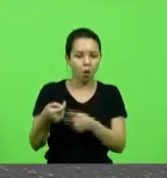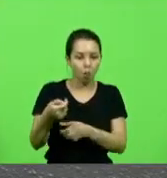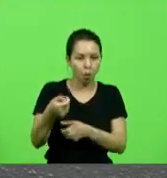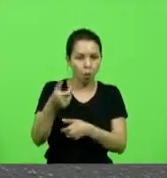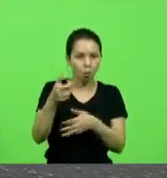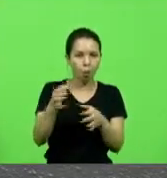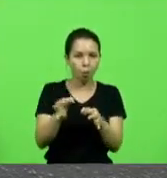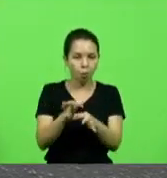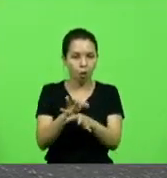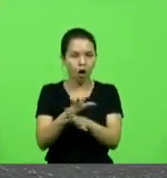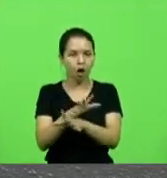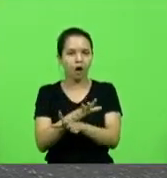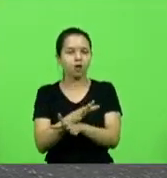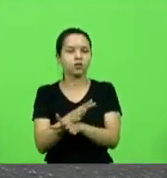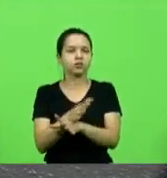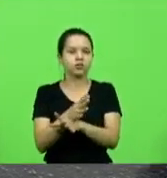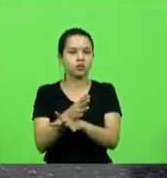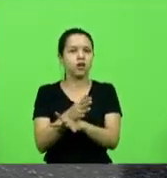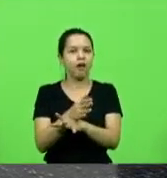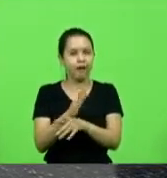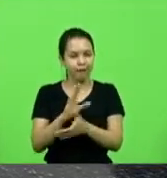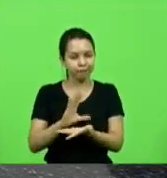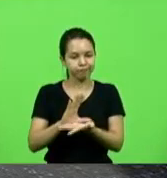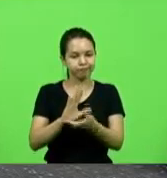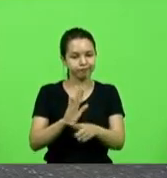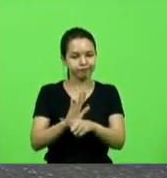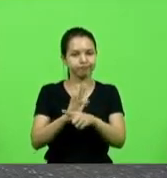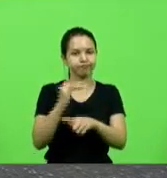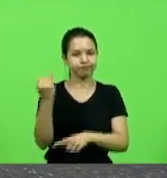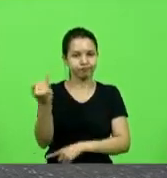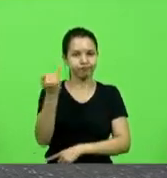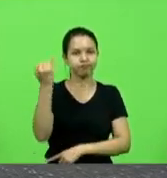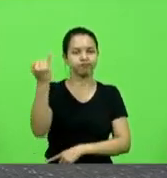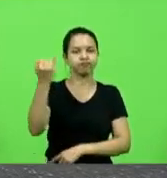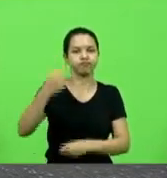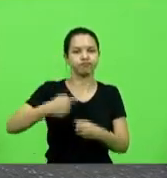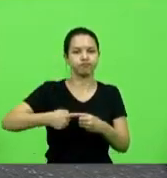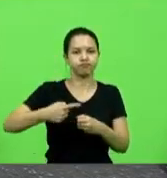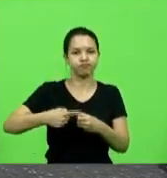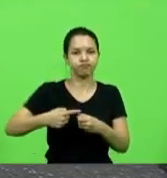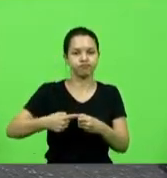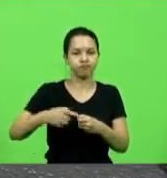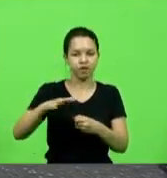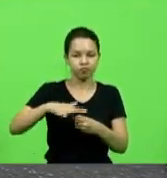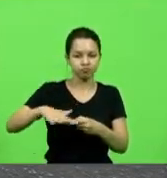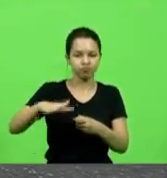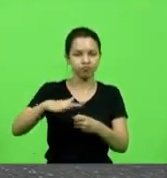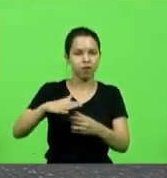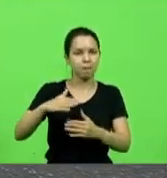importante para a cidade uma das que mais cresce em Santa Catarina deputado